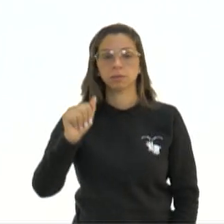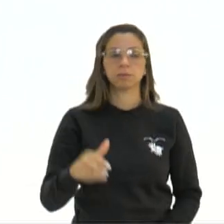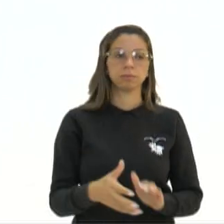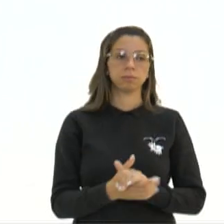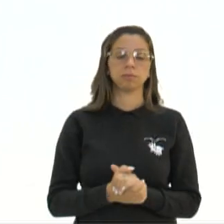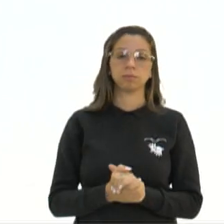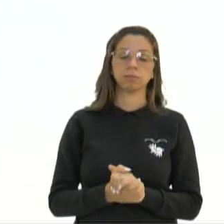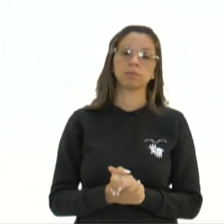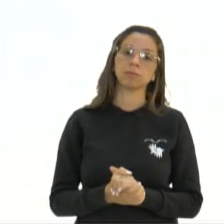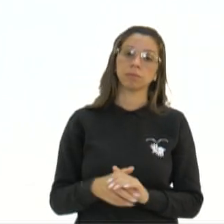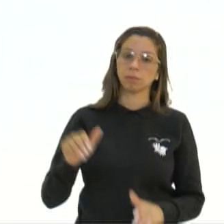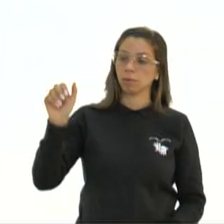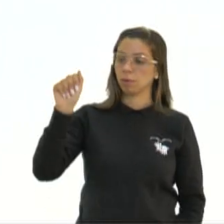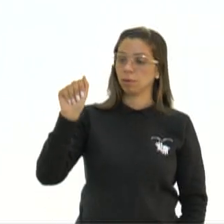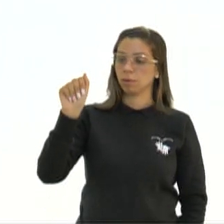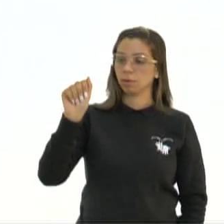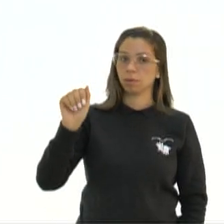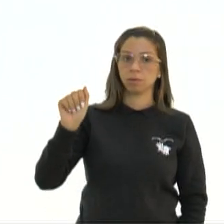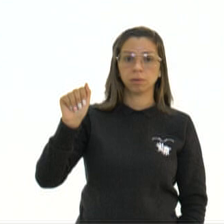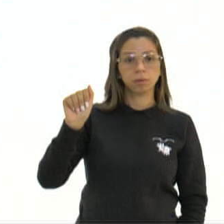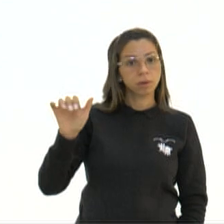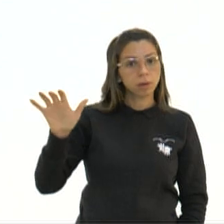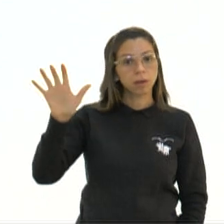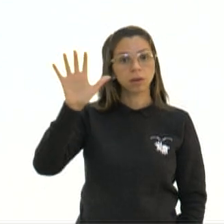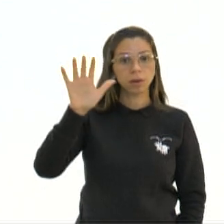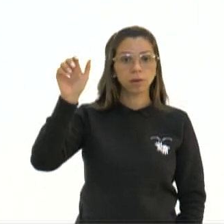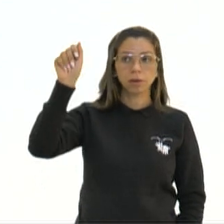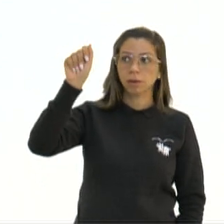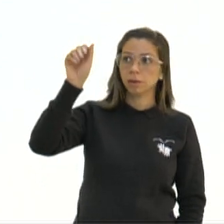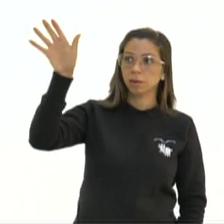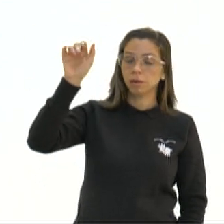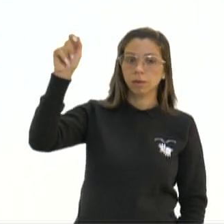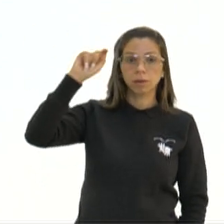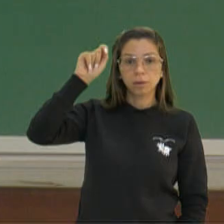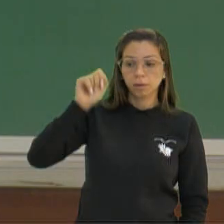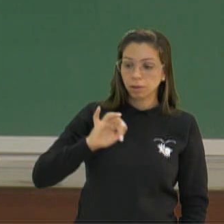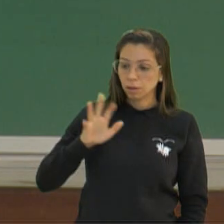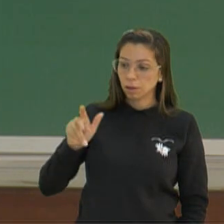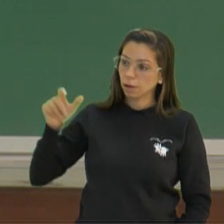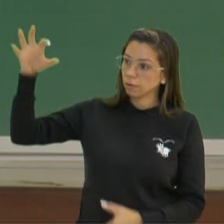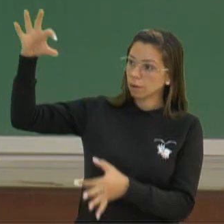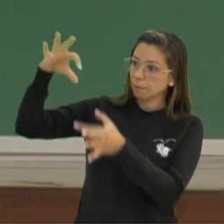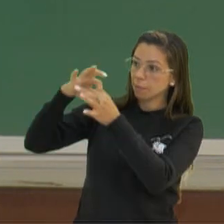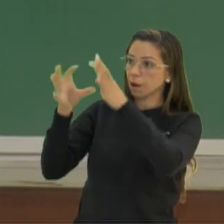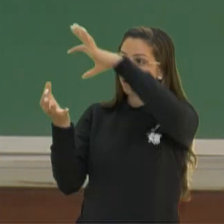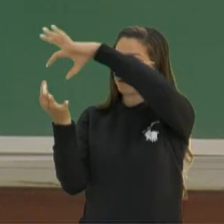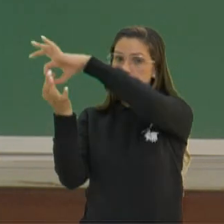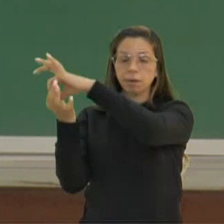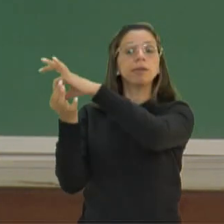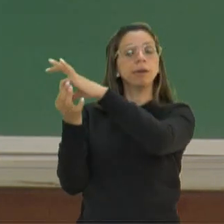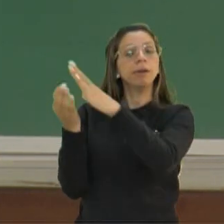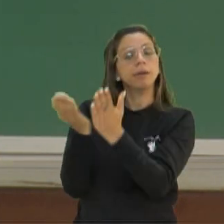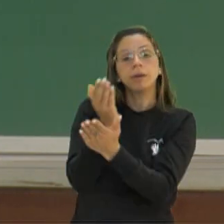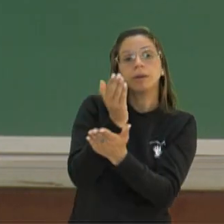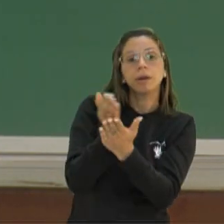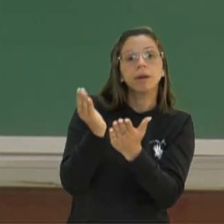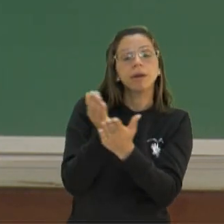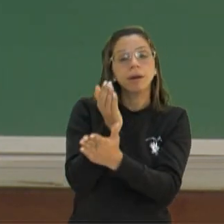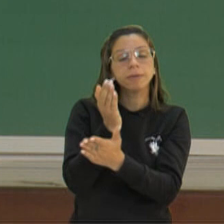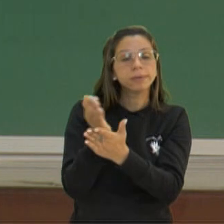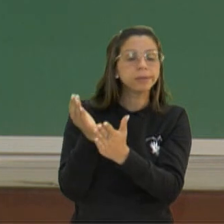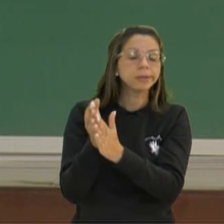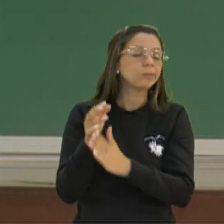continente euroafroasiático. A África também está ligada a esses dois continentes. A divisão se deu por questões